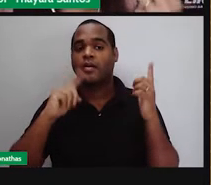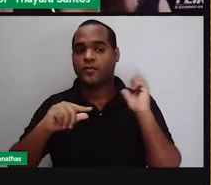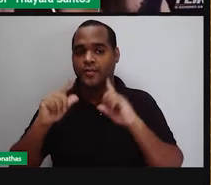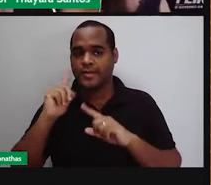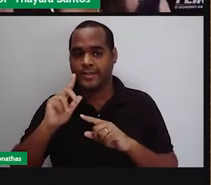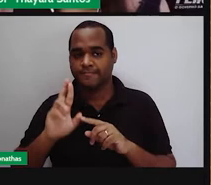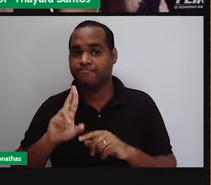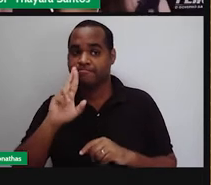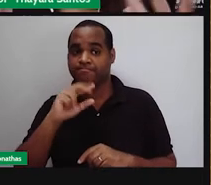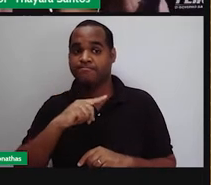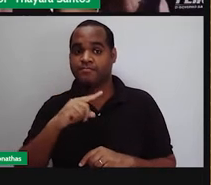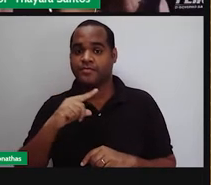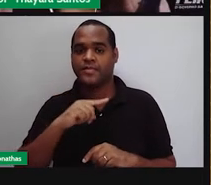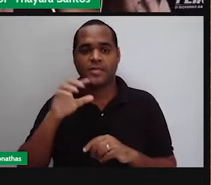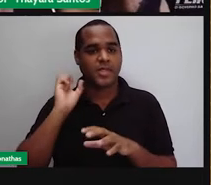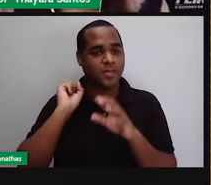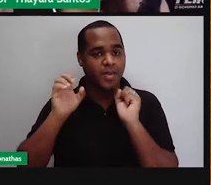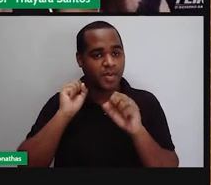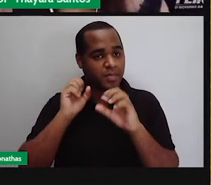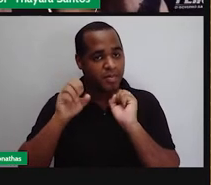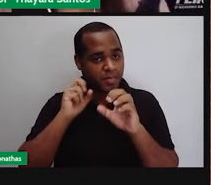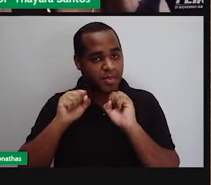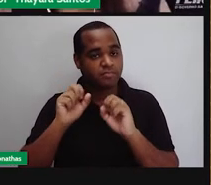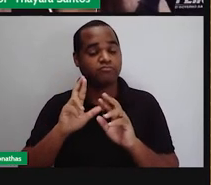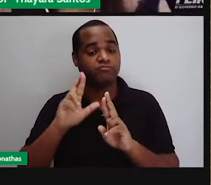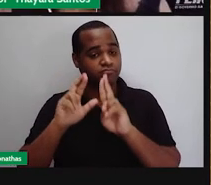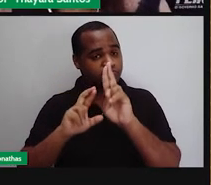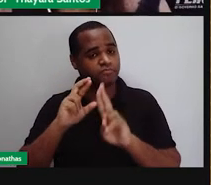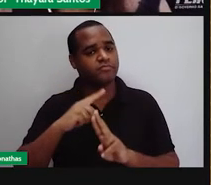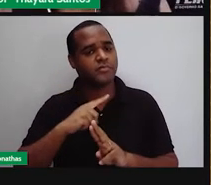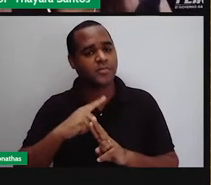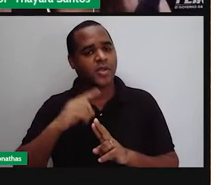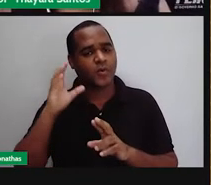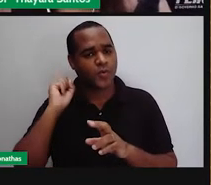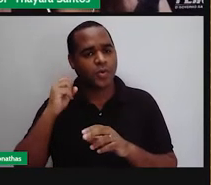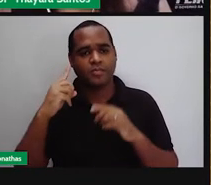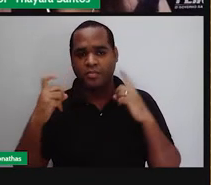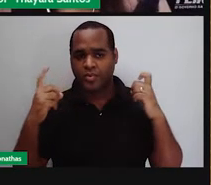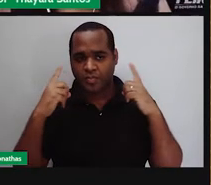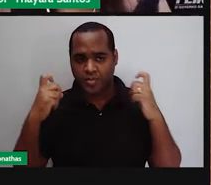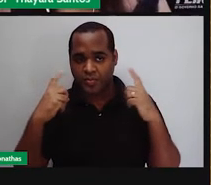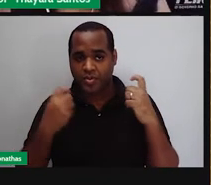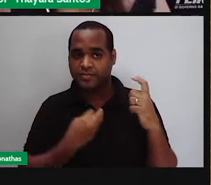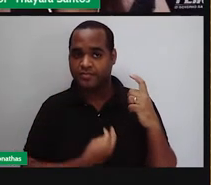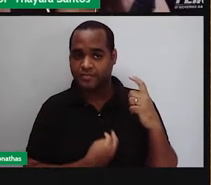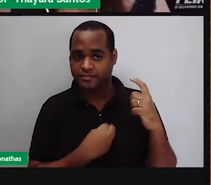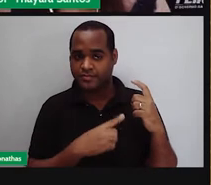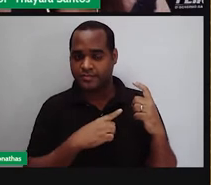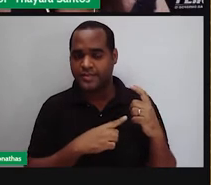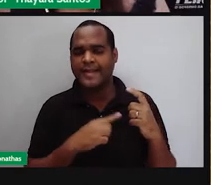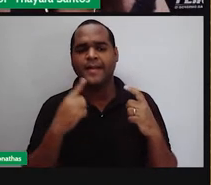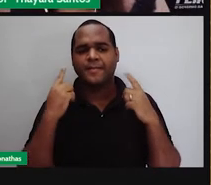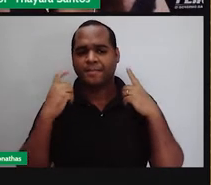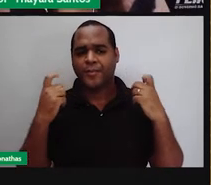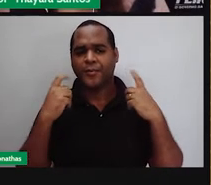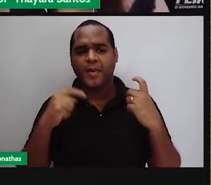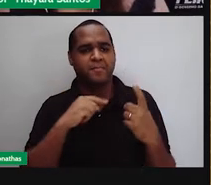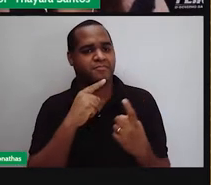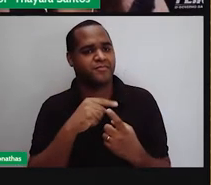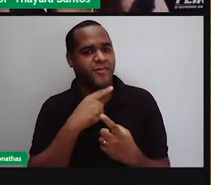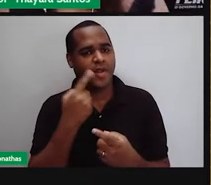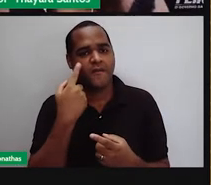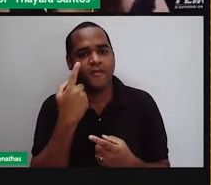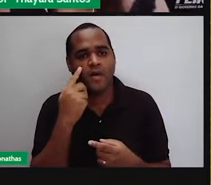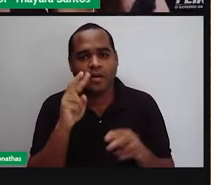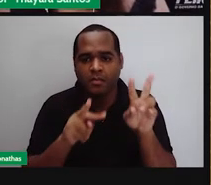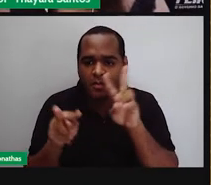por captar essas ondas sonoras. Então, a onda sonora que a gente não consegue enxergar, ela vai